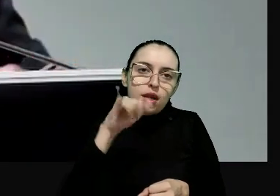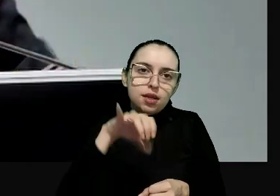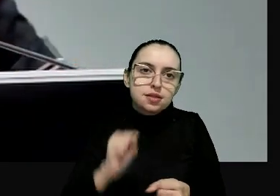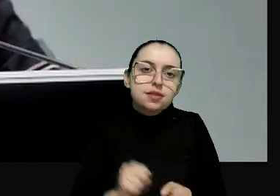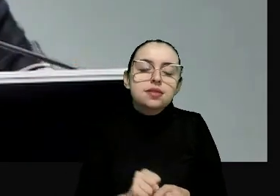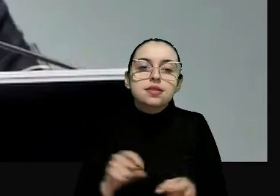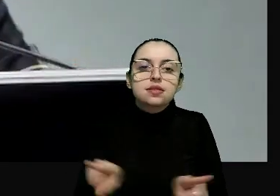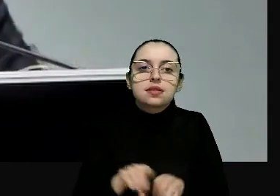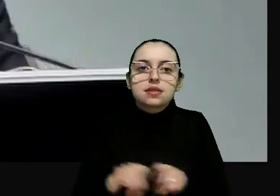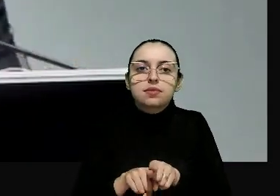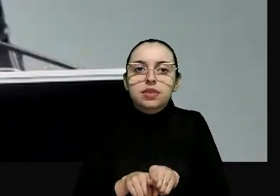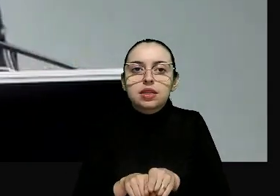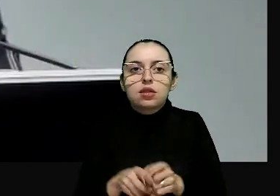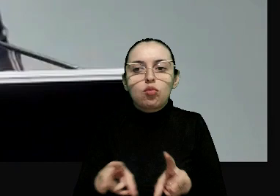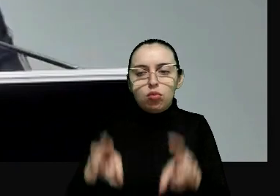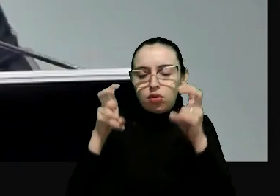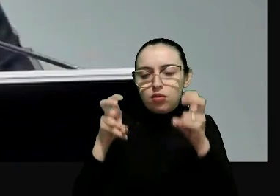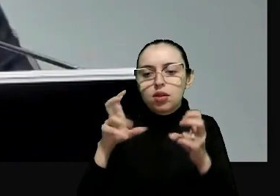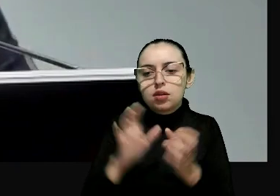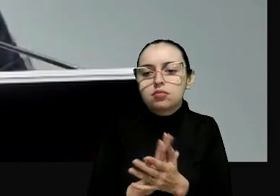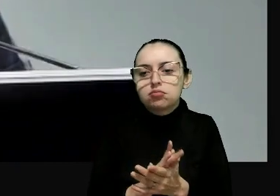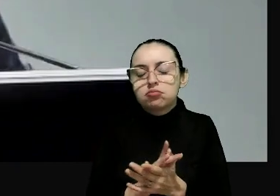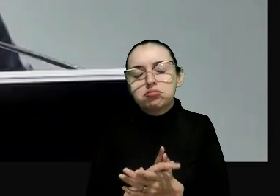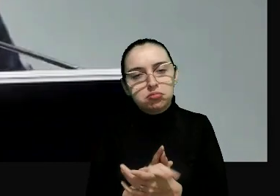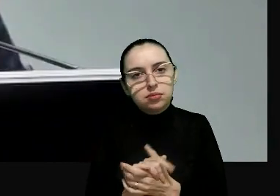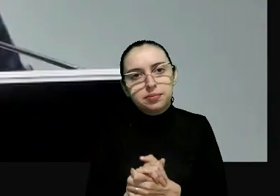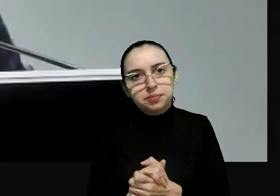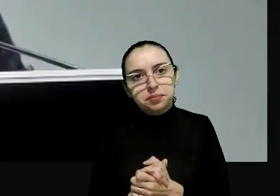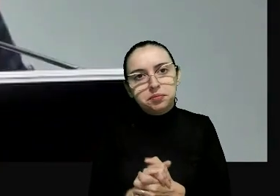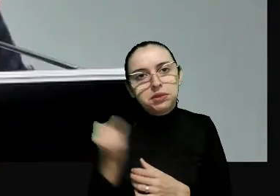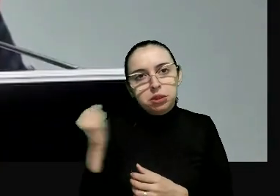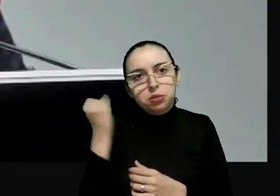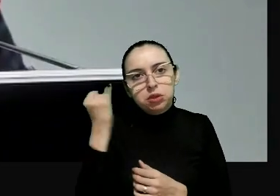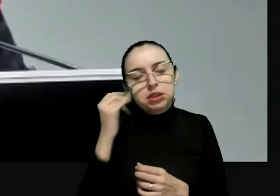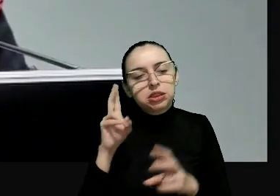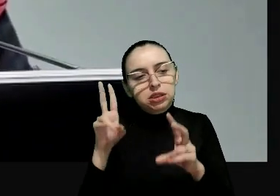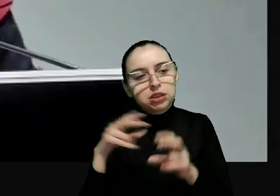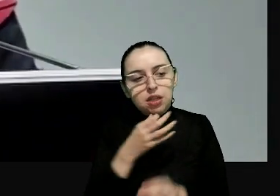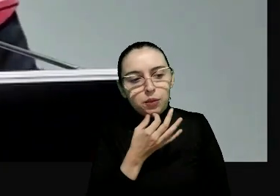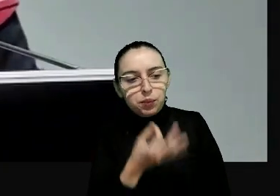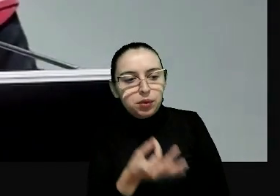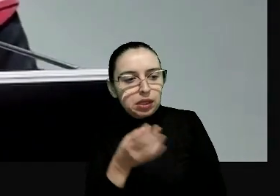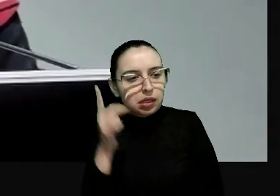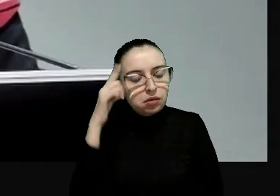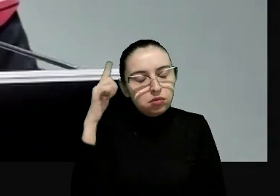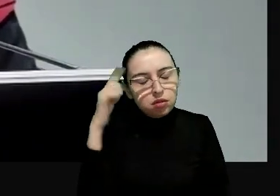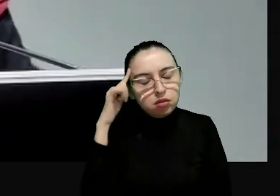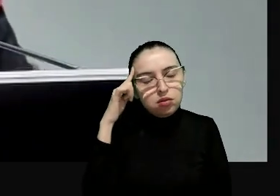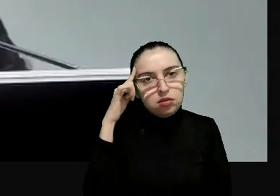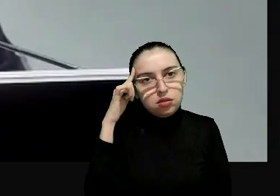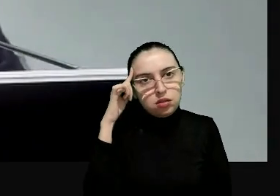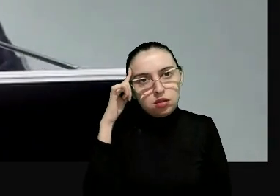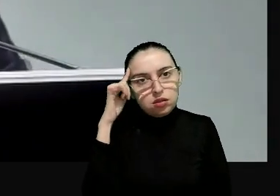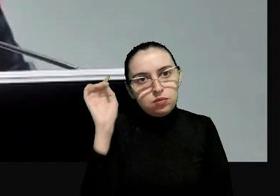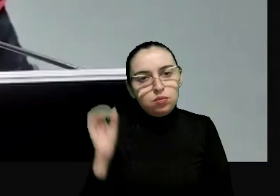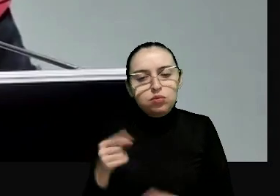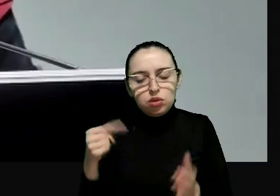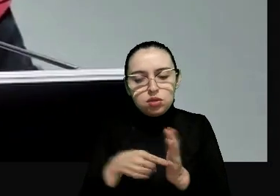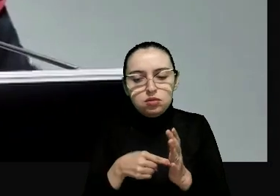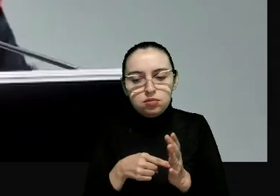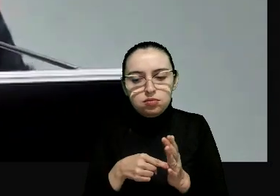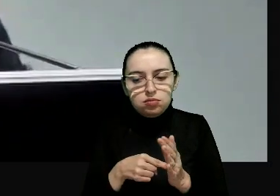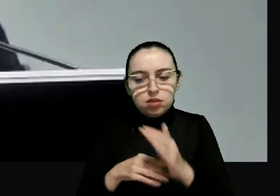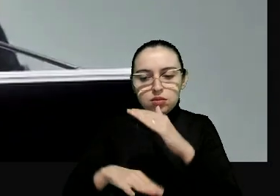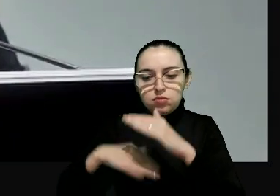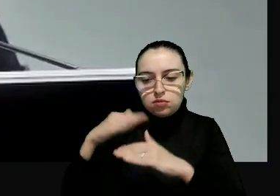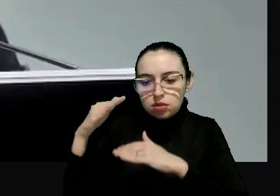vez mais, sido reconhecido como uma best practice. Mas a ideia é que a decisão estrutural, ela